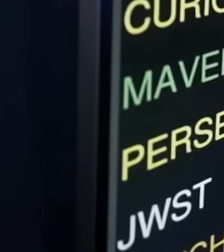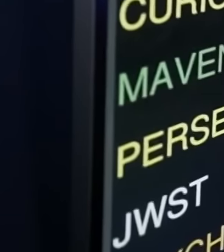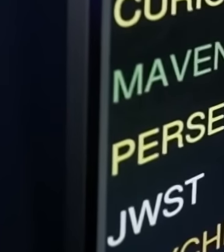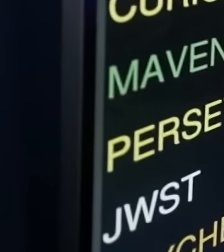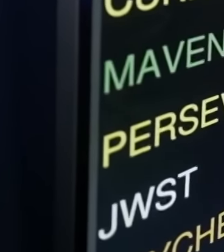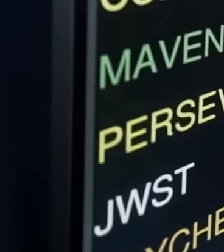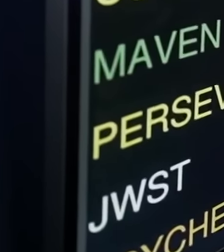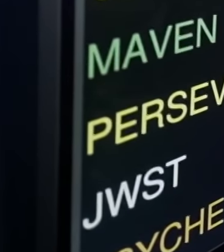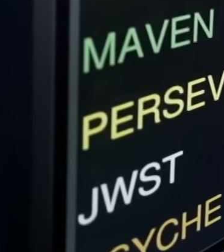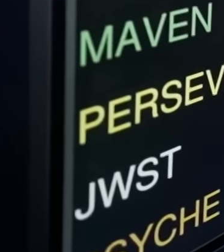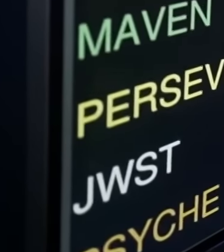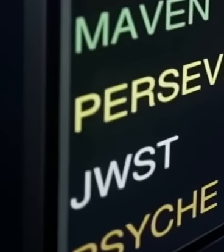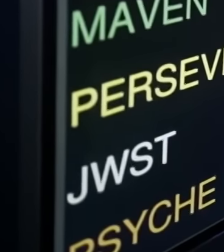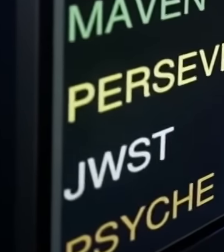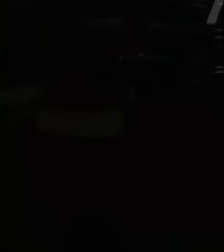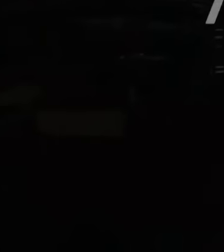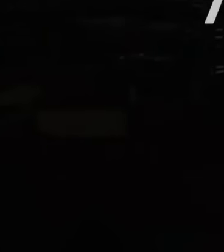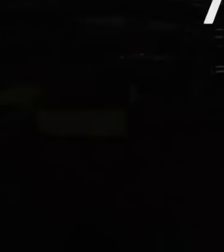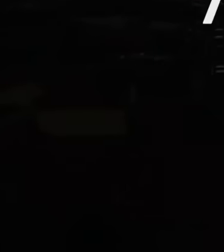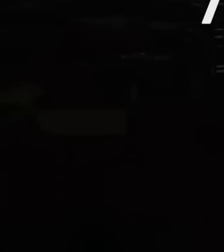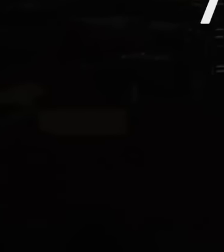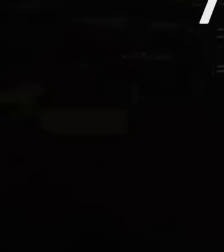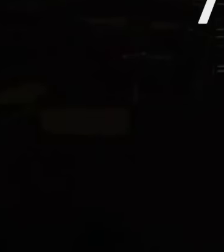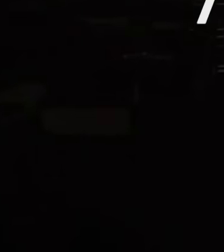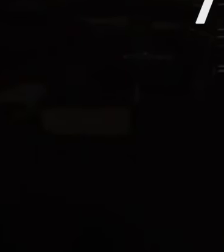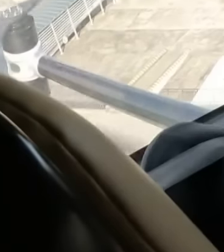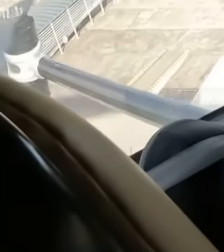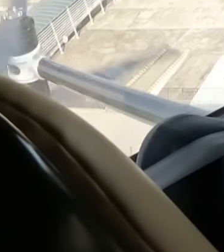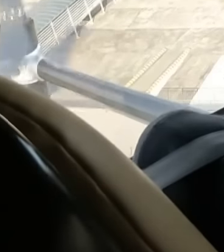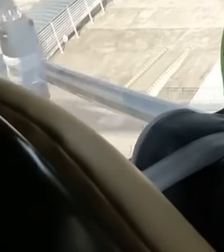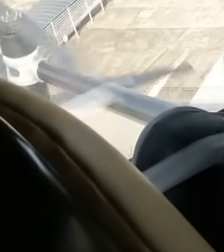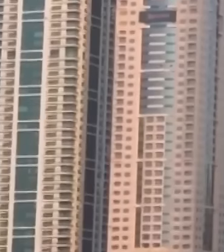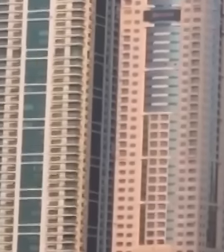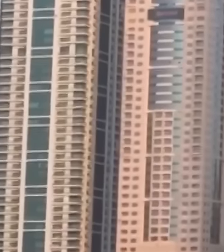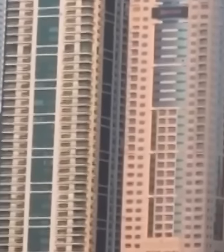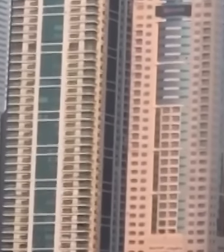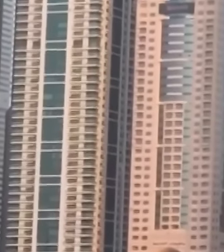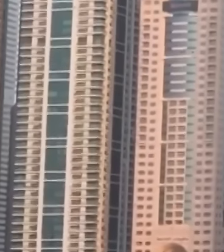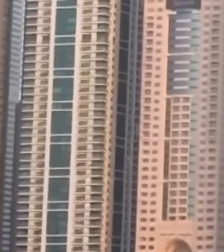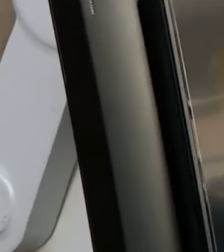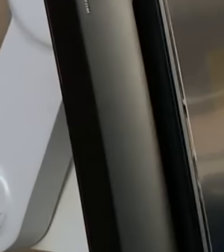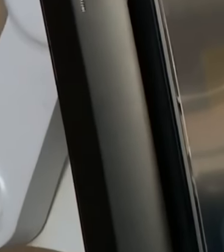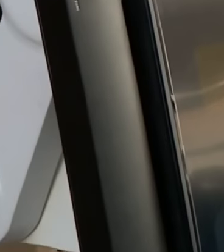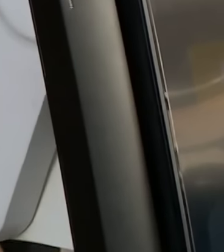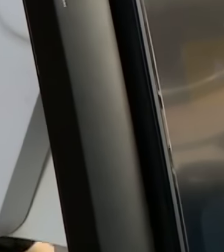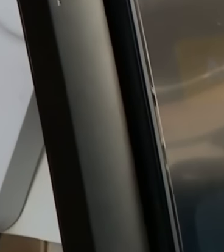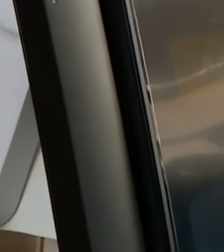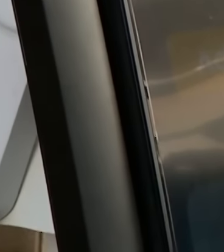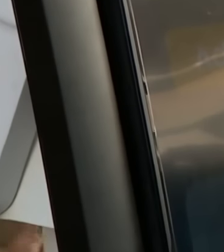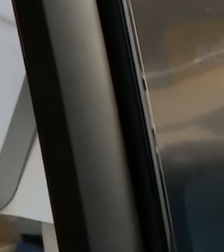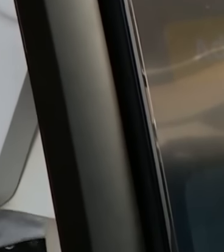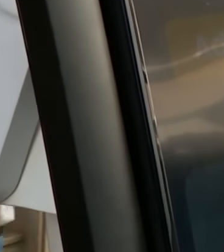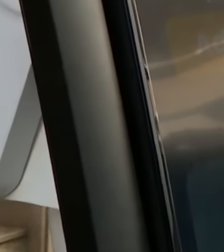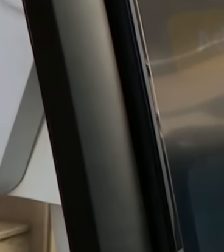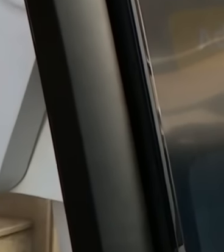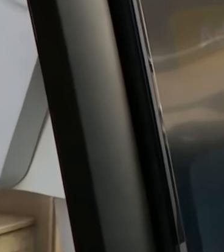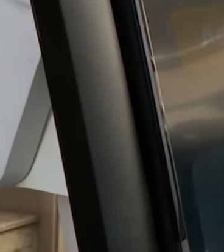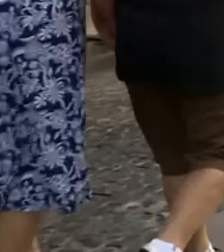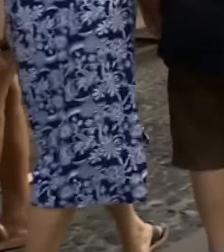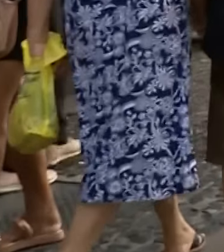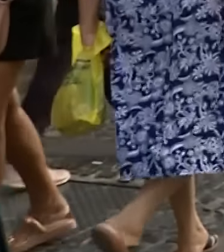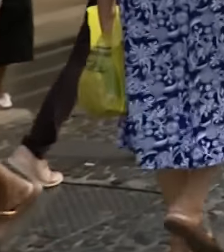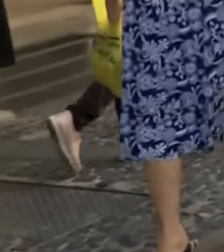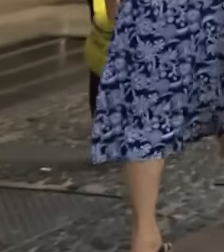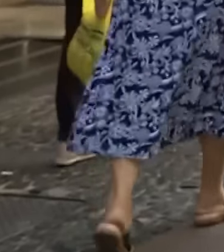Nós temos os robôs que estão explorando Marte. Amanhã, depois de mania de você. A sua idade aparente é de 21